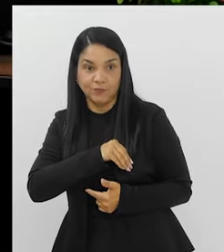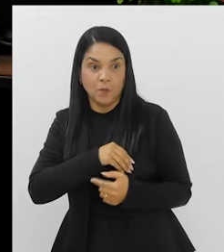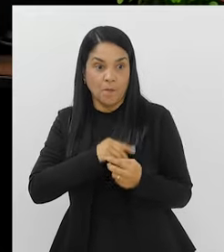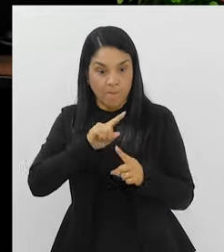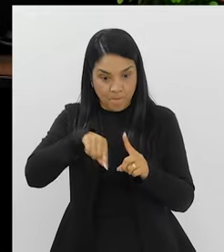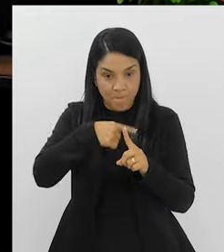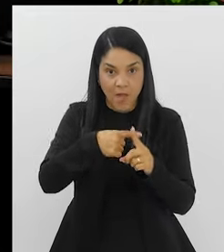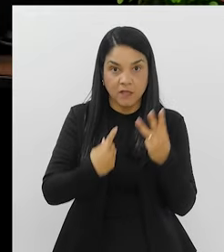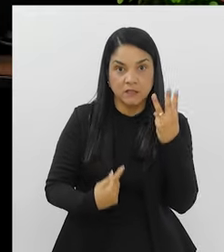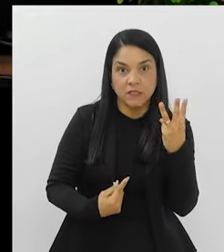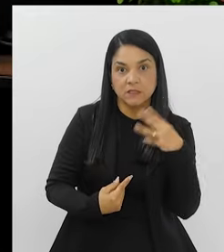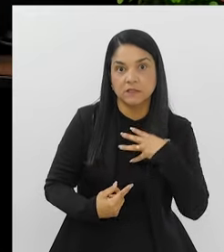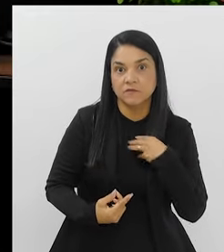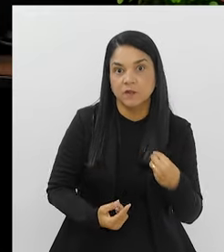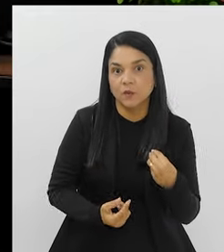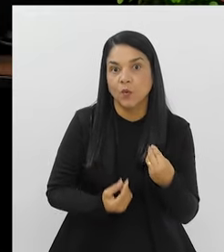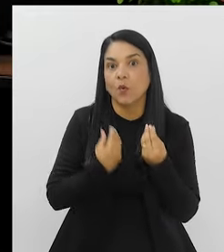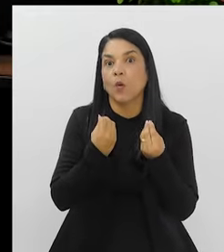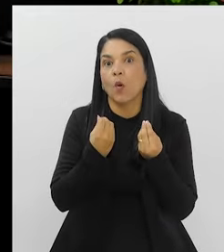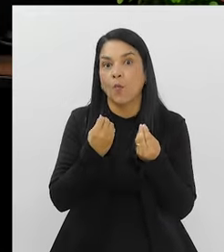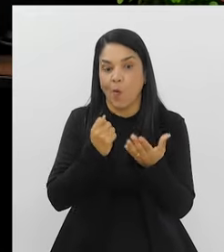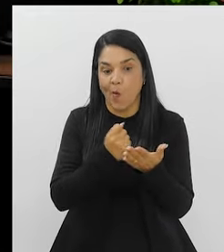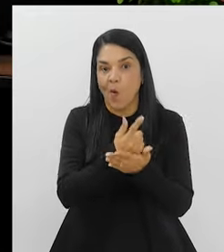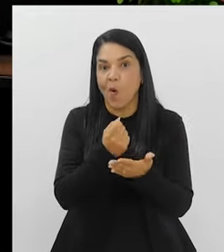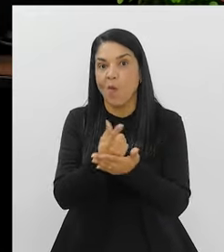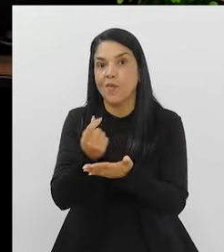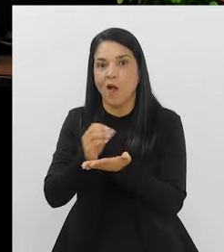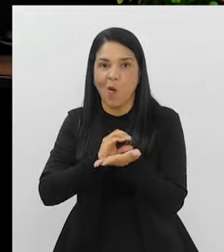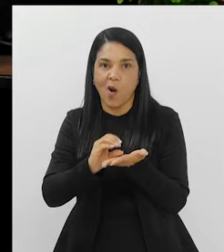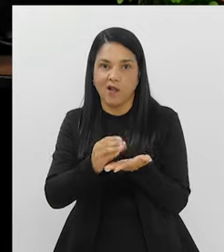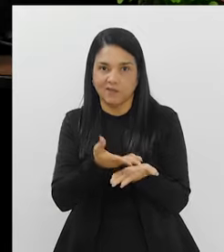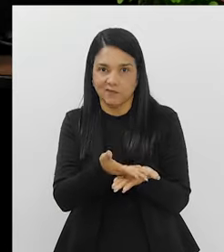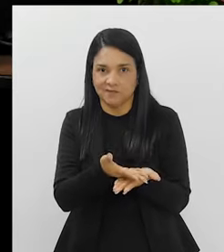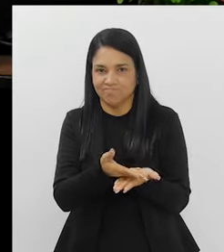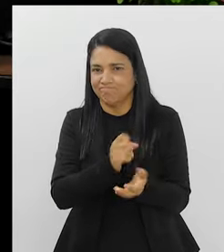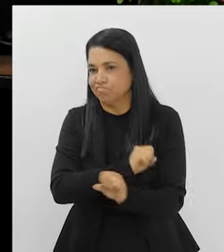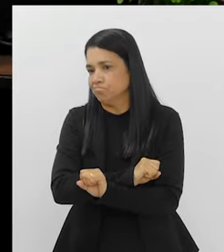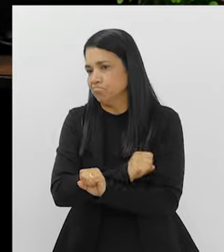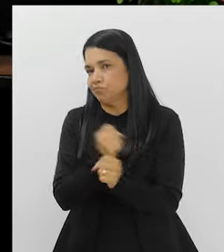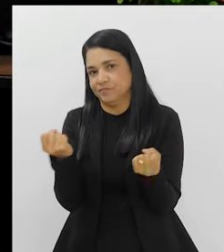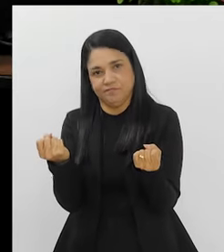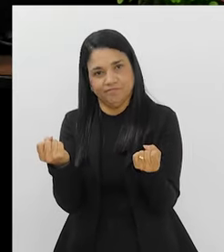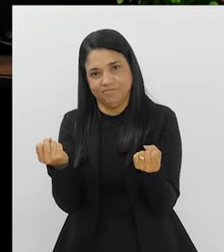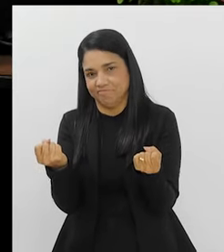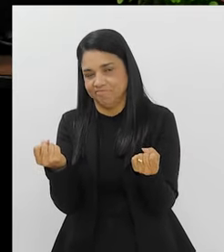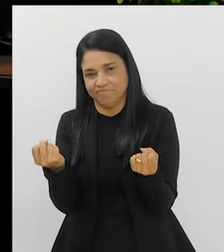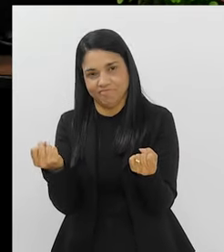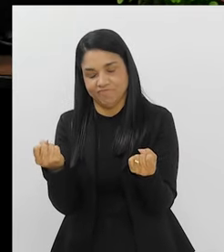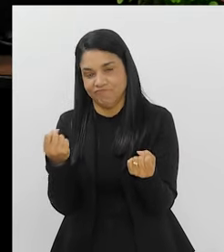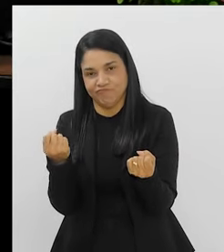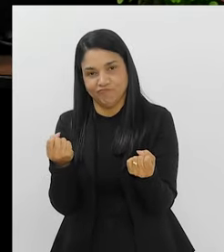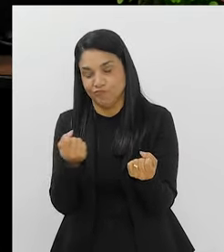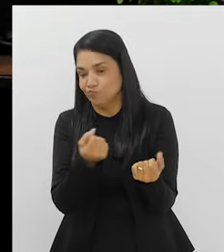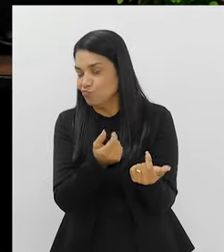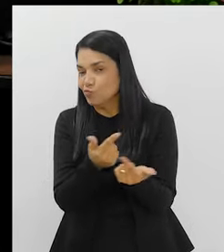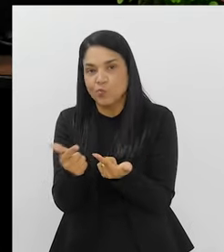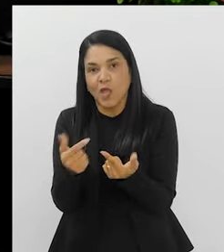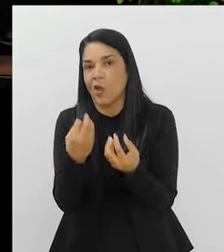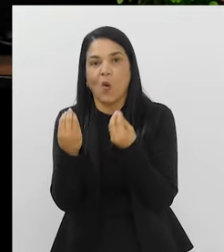às vezes, e três filhos, olha, você só vai comprar coisas orgânicas. É impossível. Então, não tem o como.